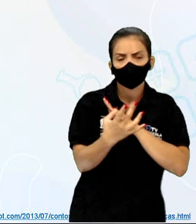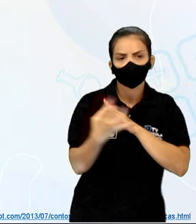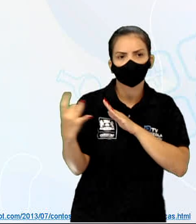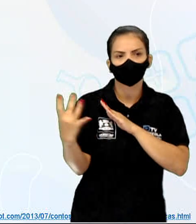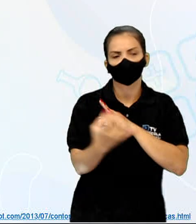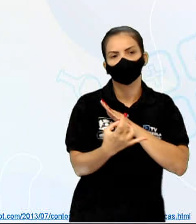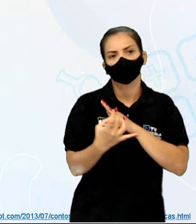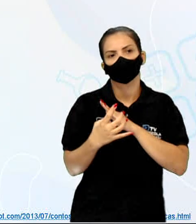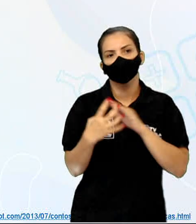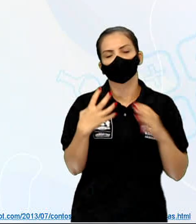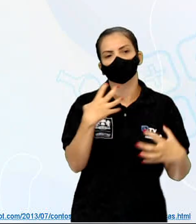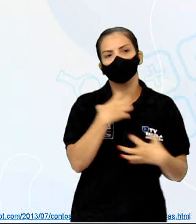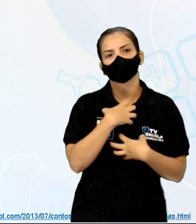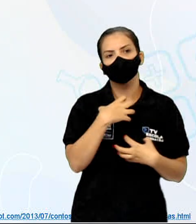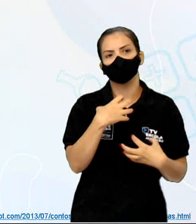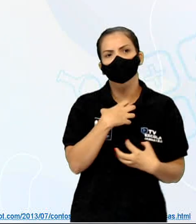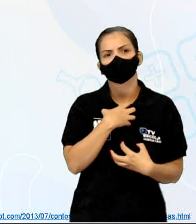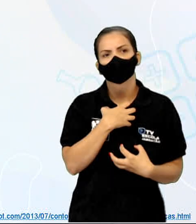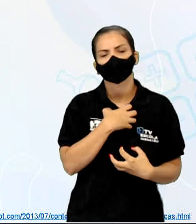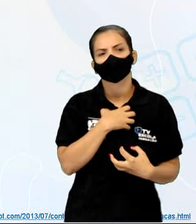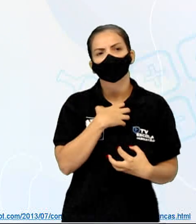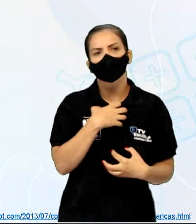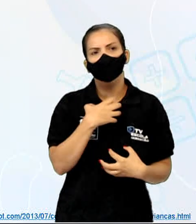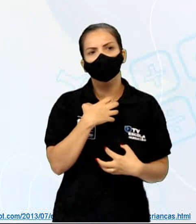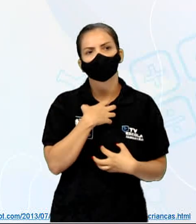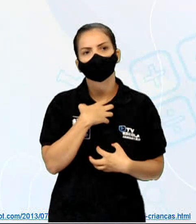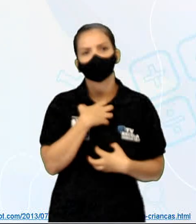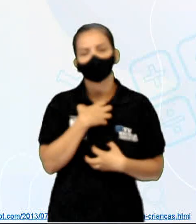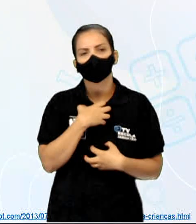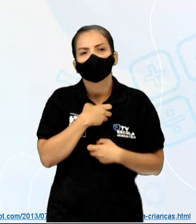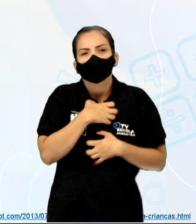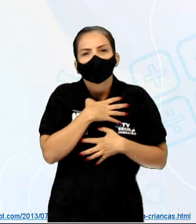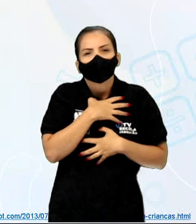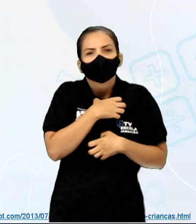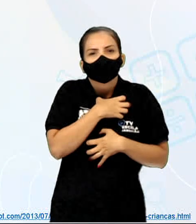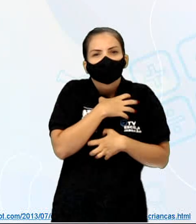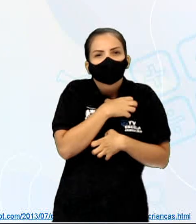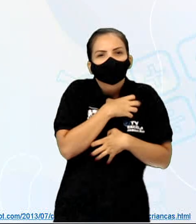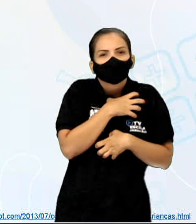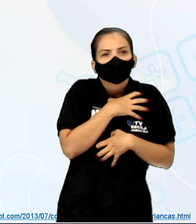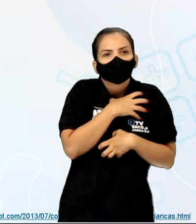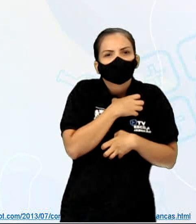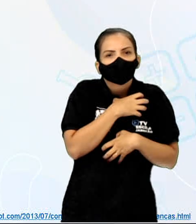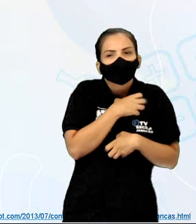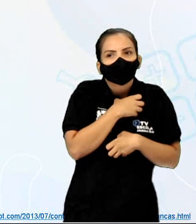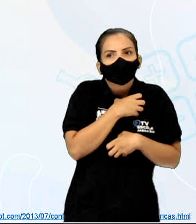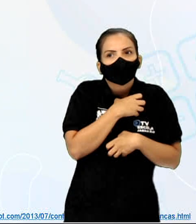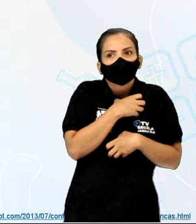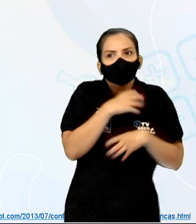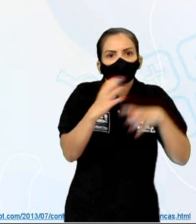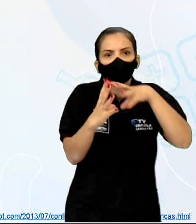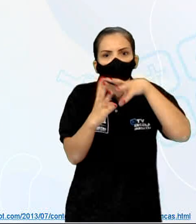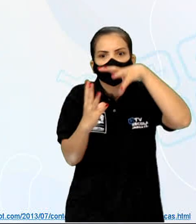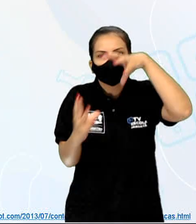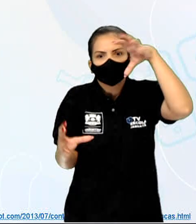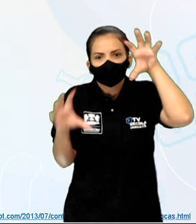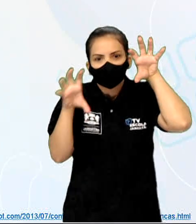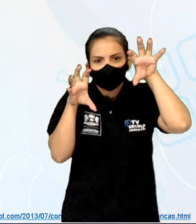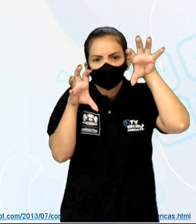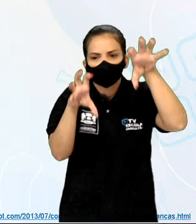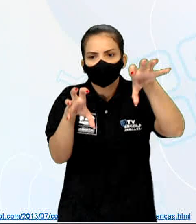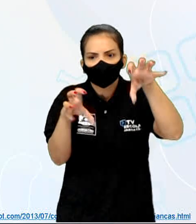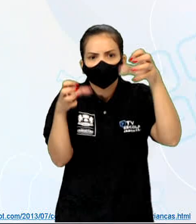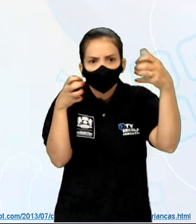mas sinto uma cor ceguinhazinha. É o fantasma que não desgruda de mim.